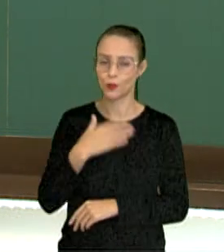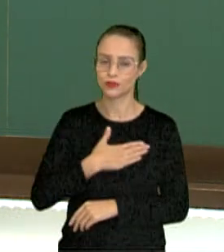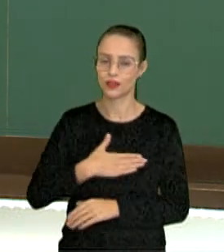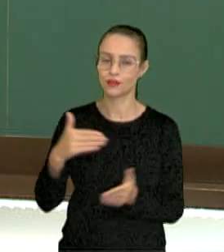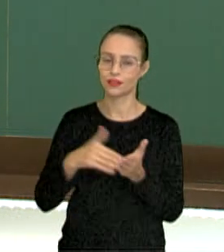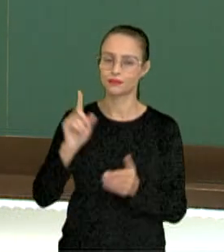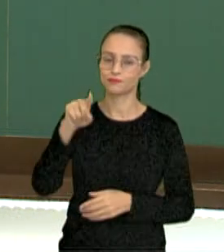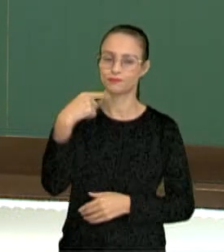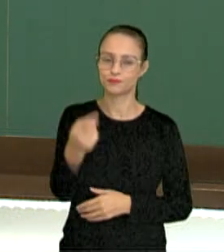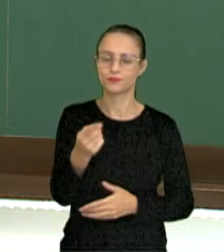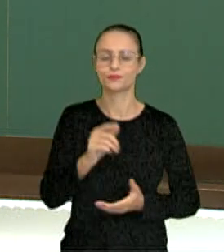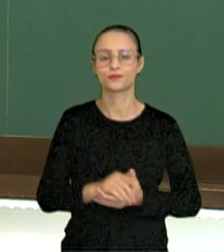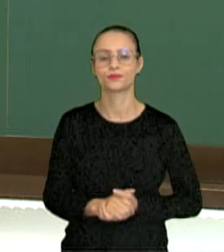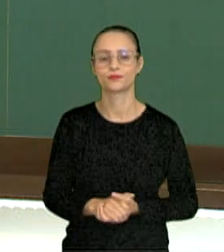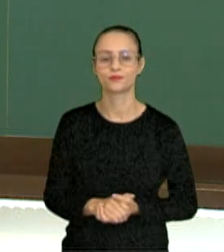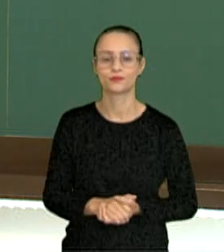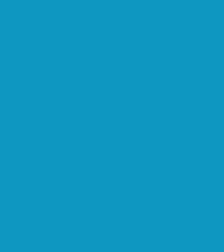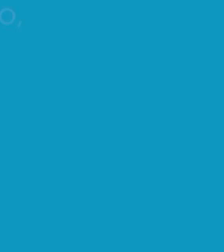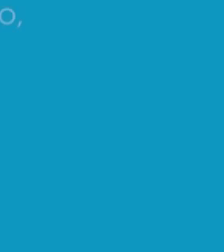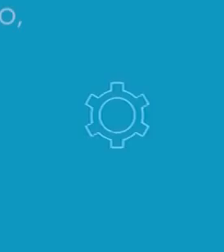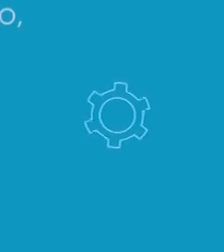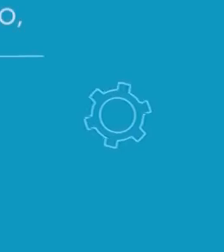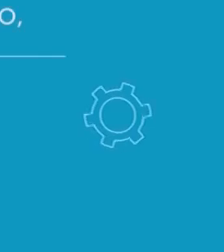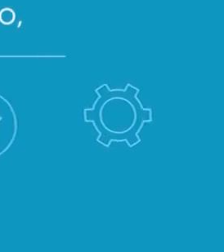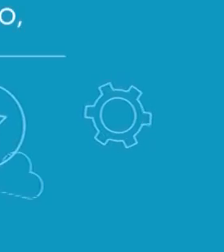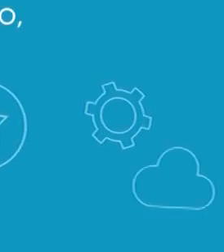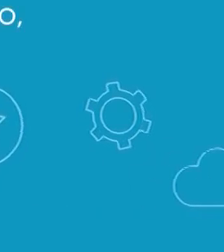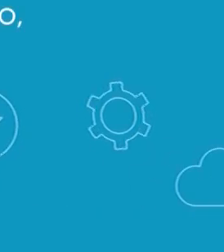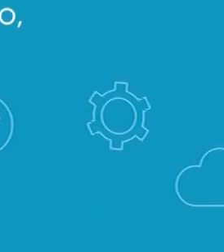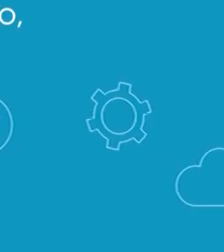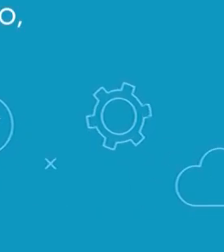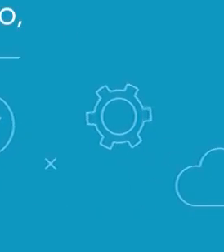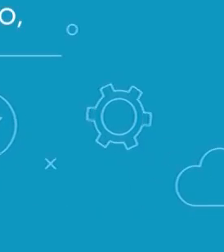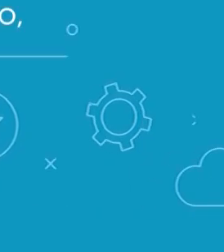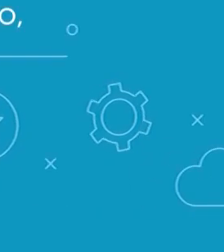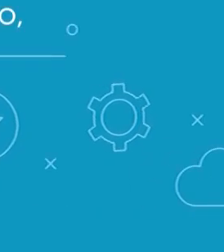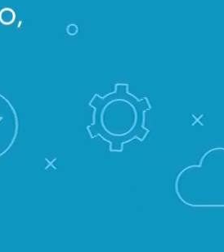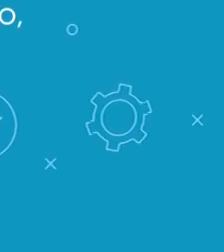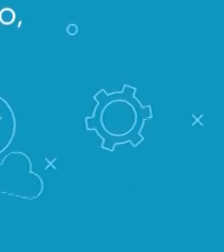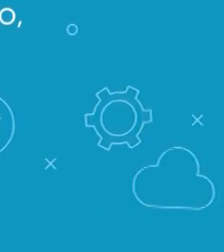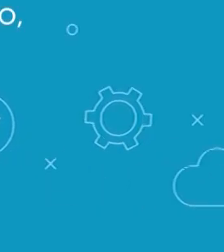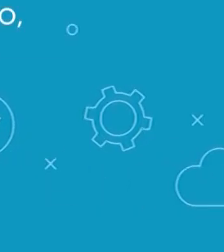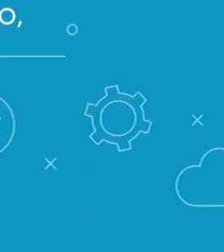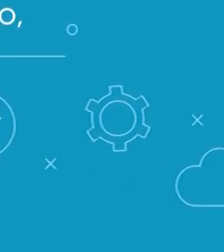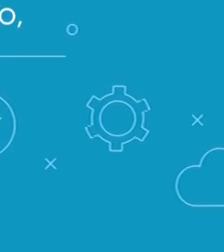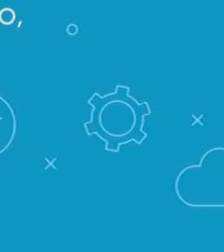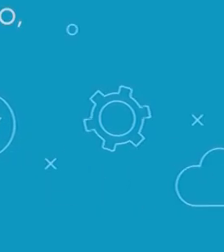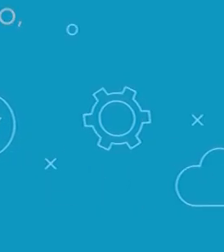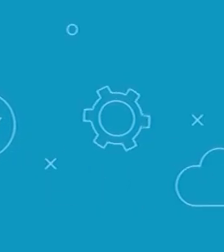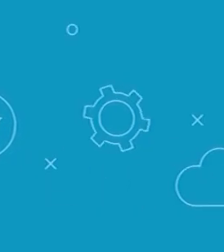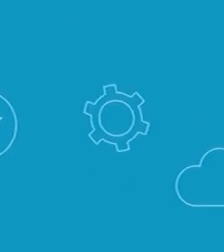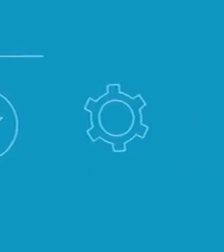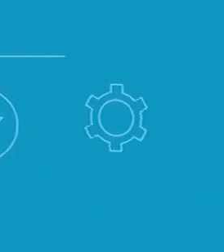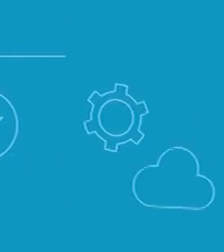Até breve. Transcrição Quintena Coelho